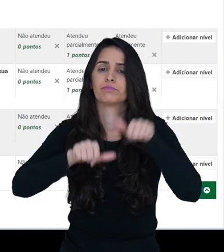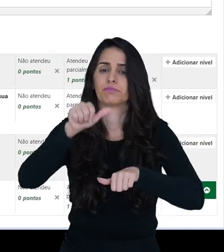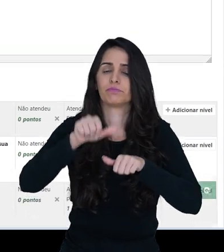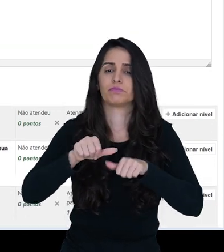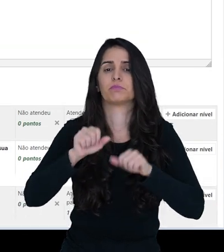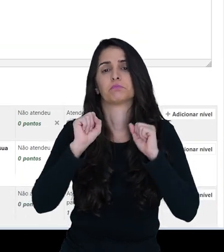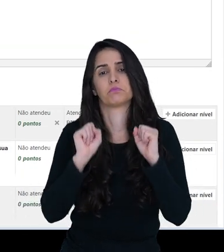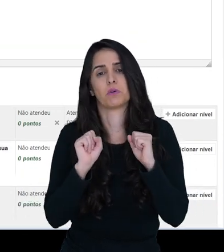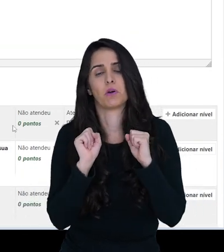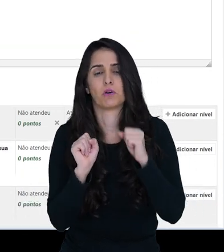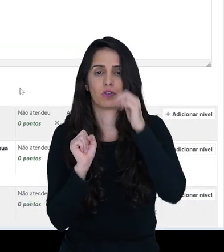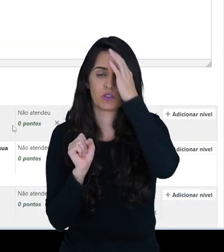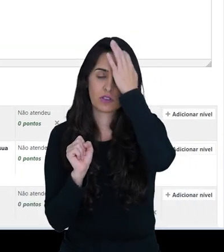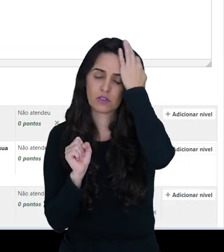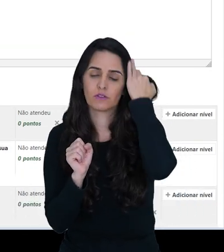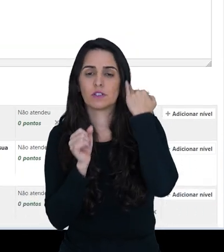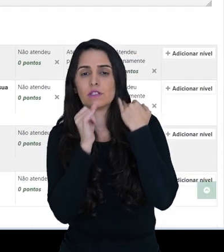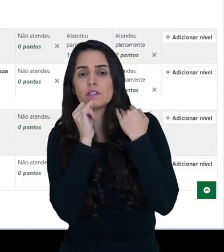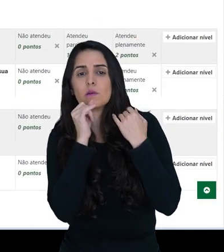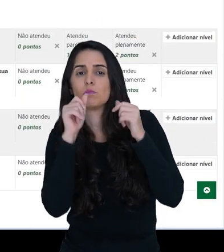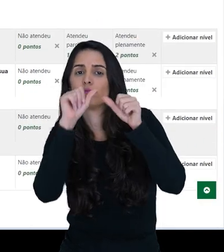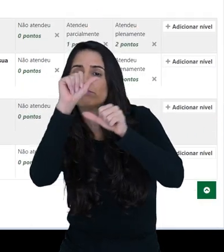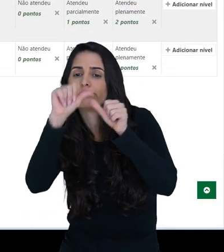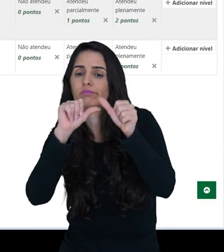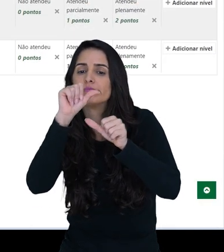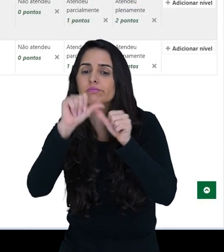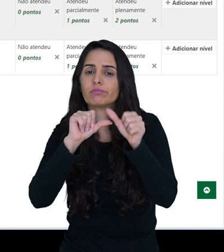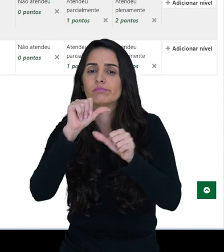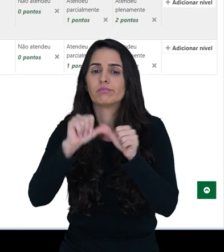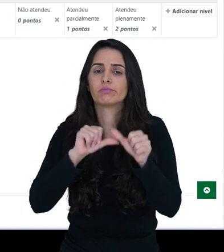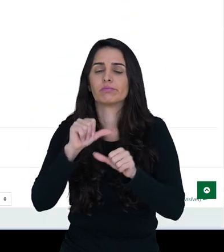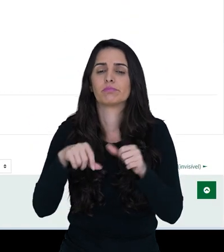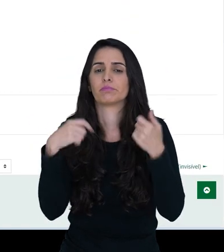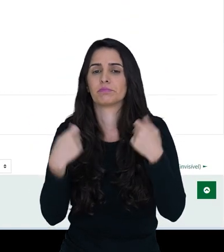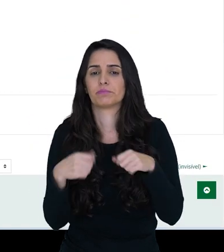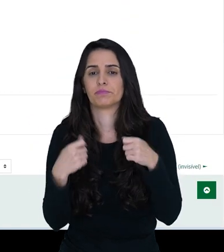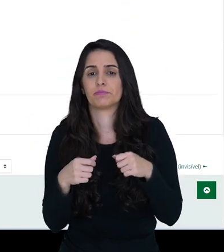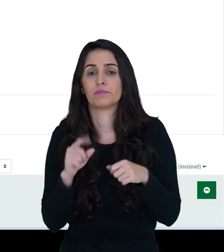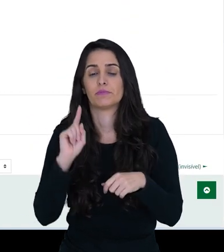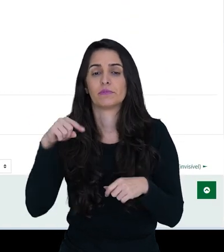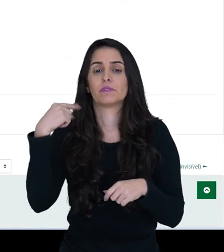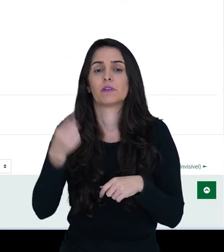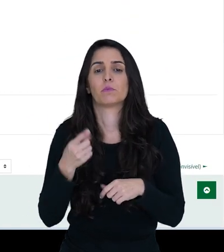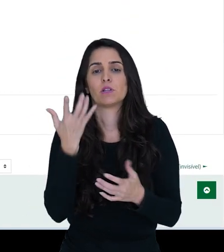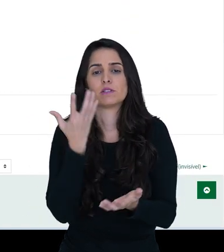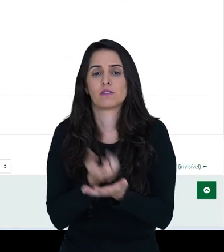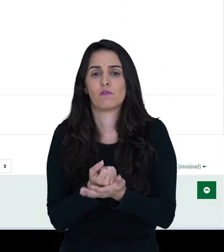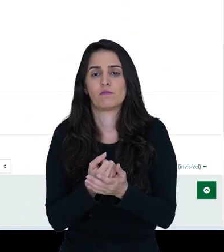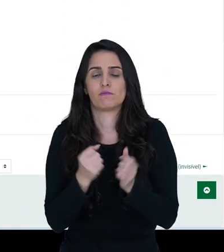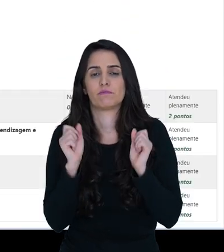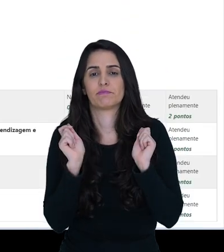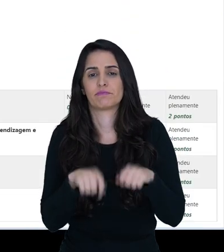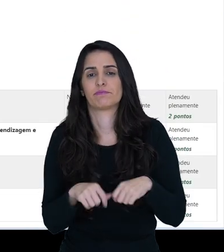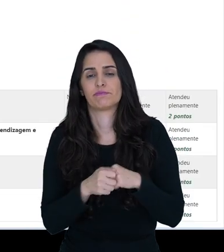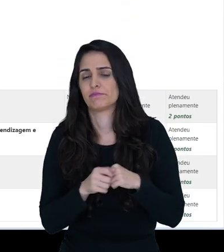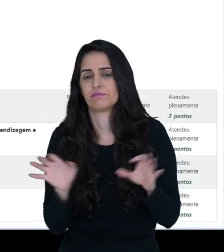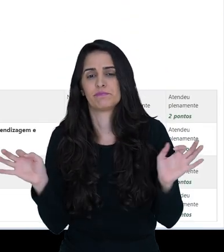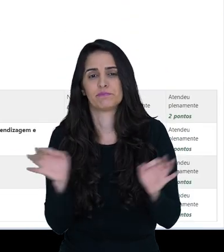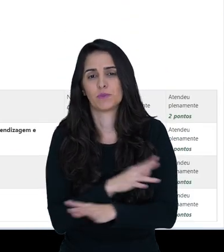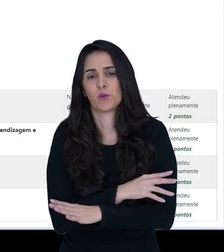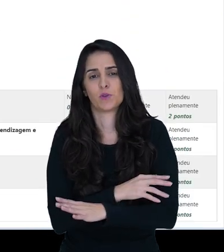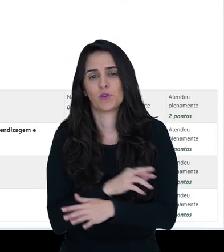adequada. Eu posso aqui fazer todas as alterações necessárias e por fim salvar.